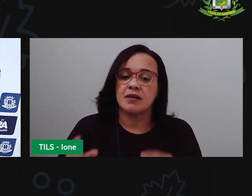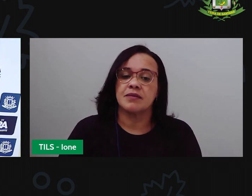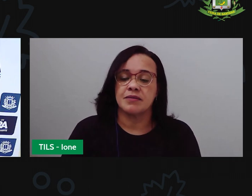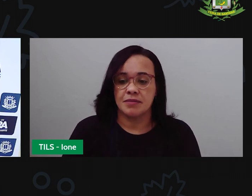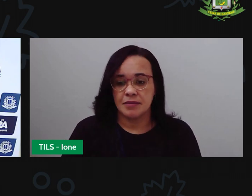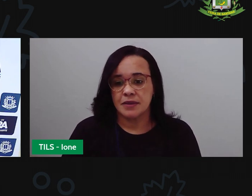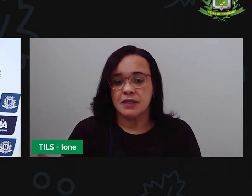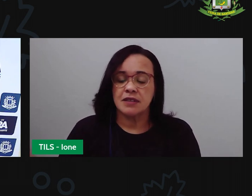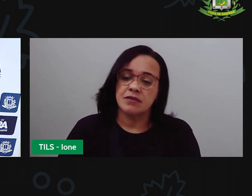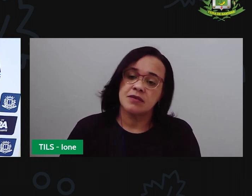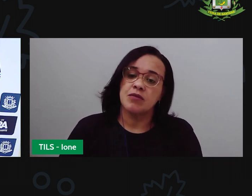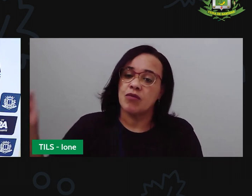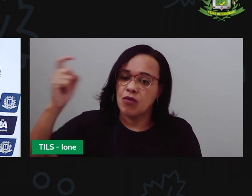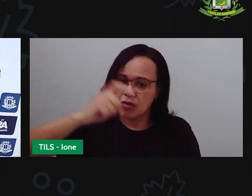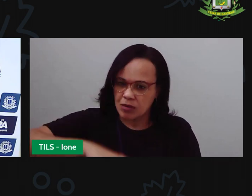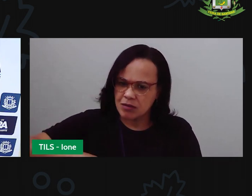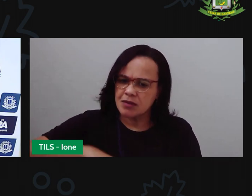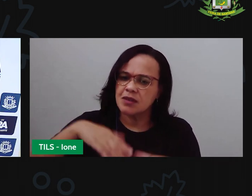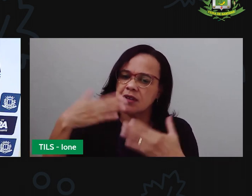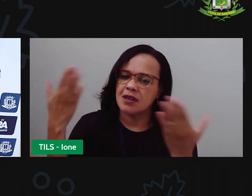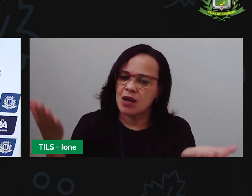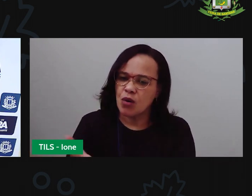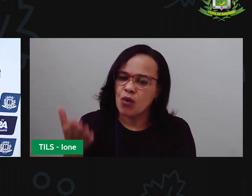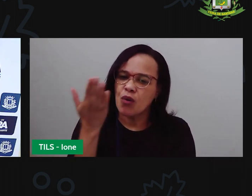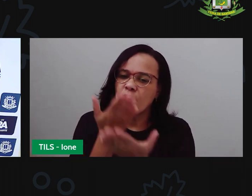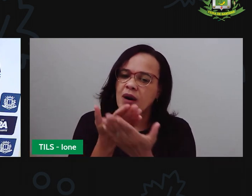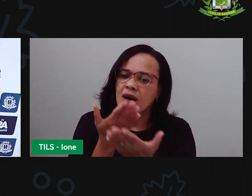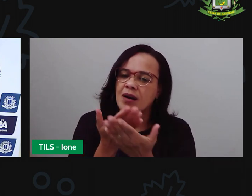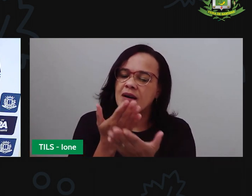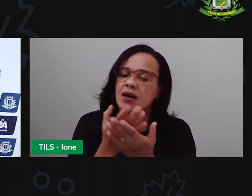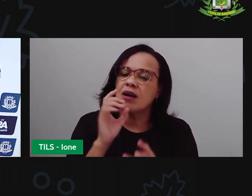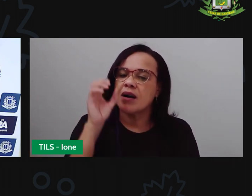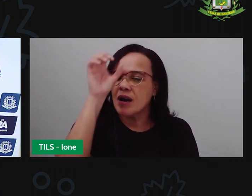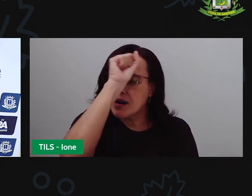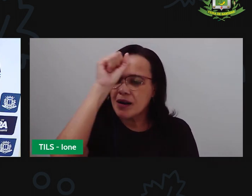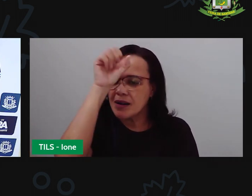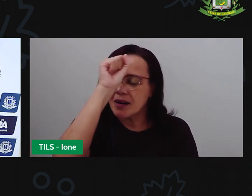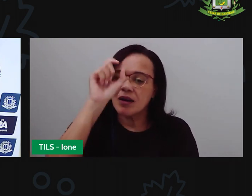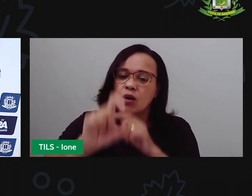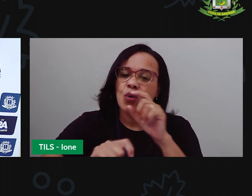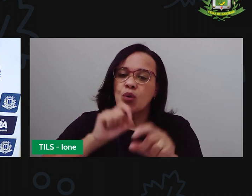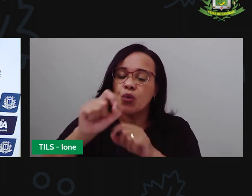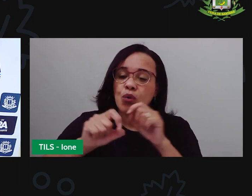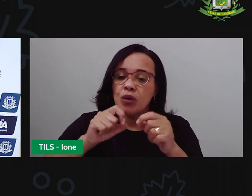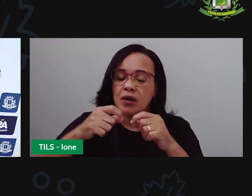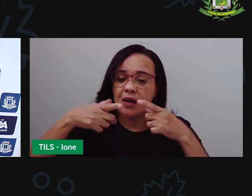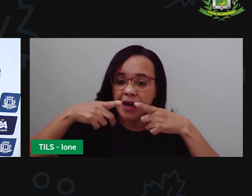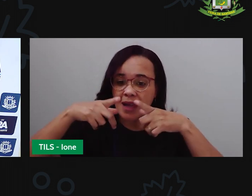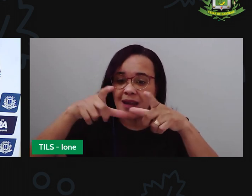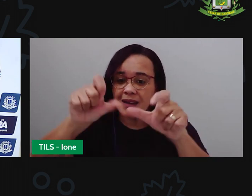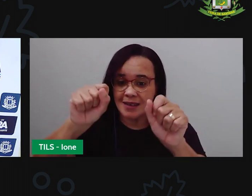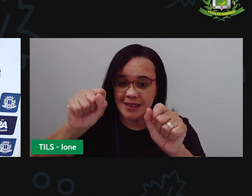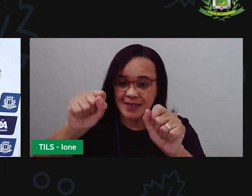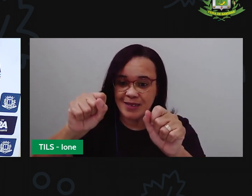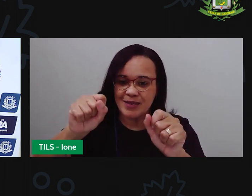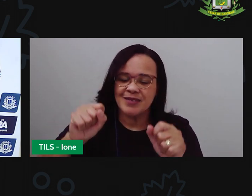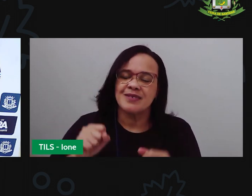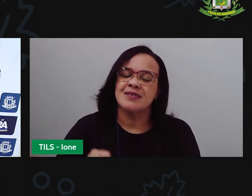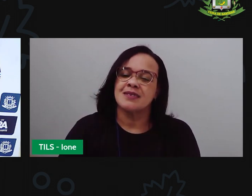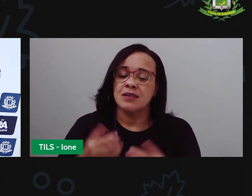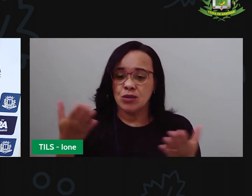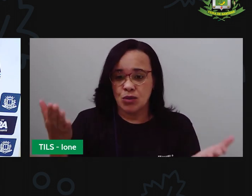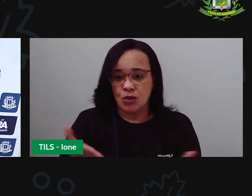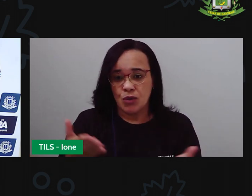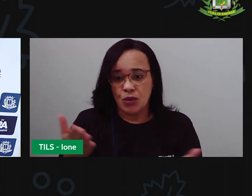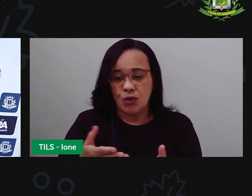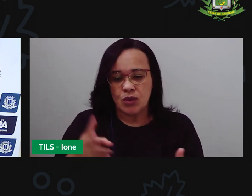o que foi que eu aqui na nossa aula. Então, hoje, na aula de linguagem, a gente vai saber literatura de cordel. que